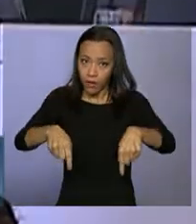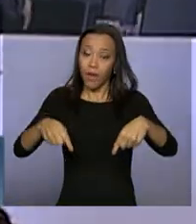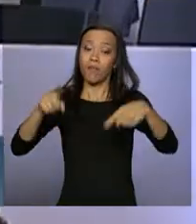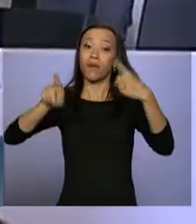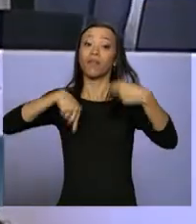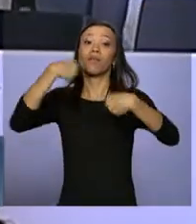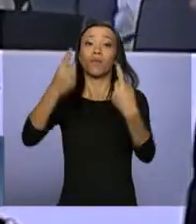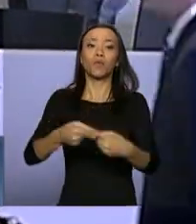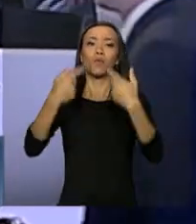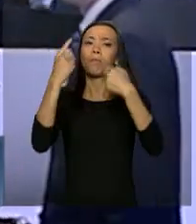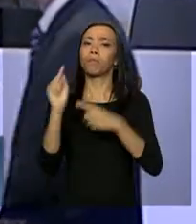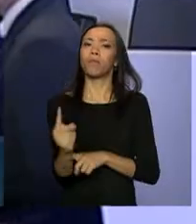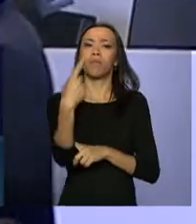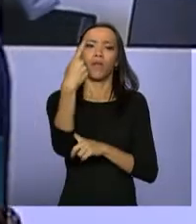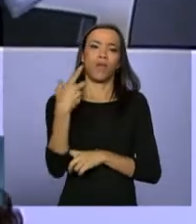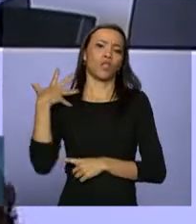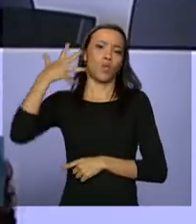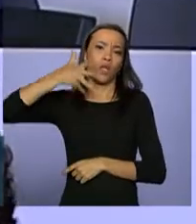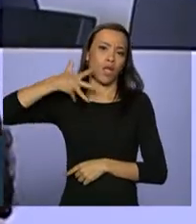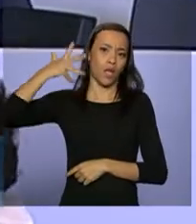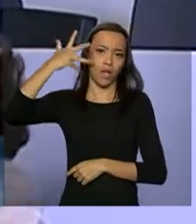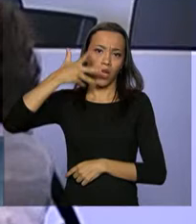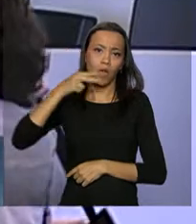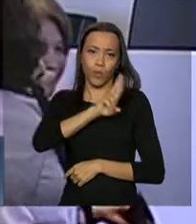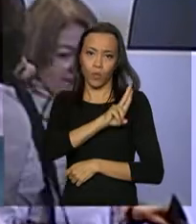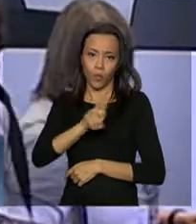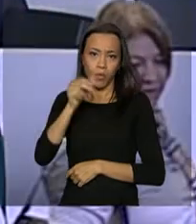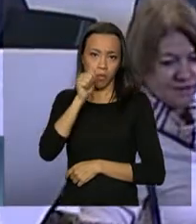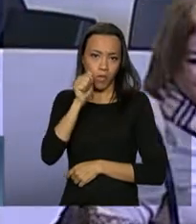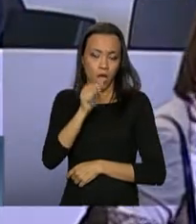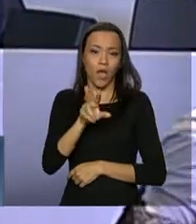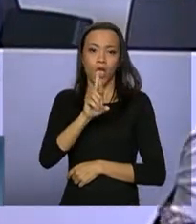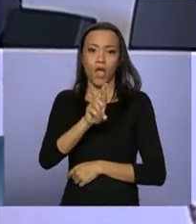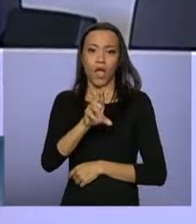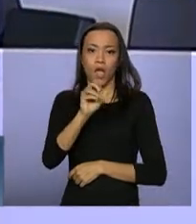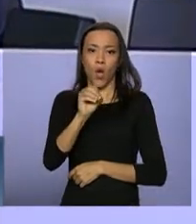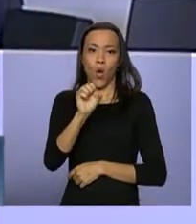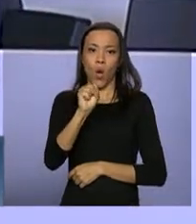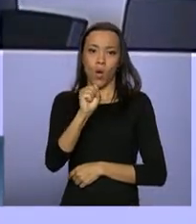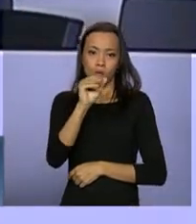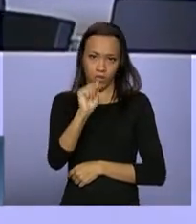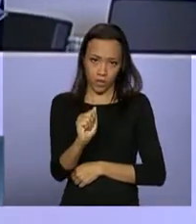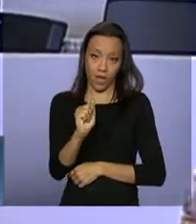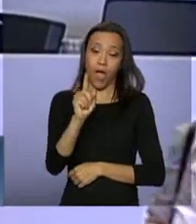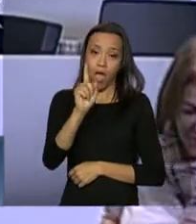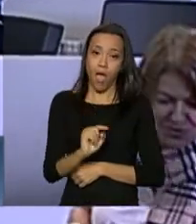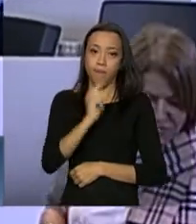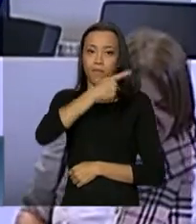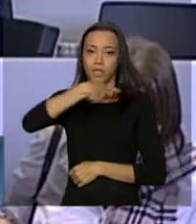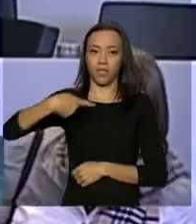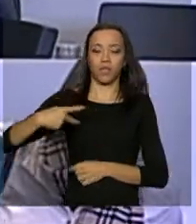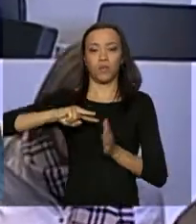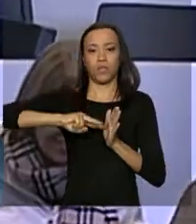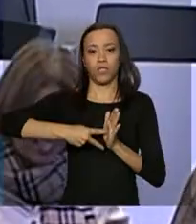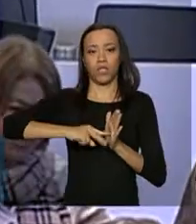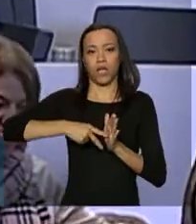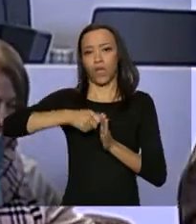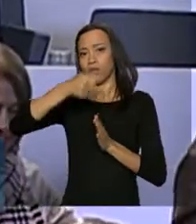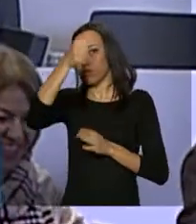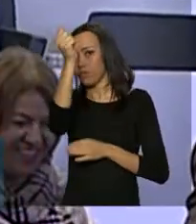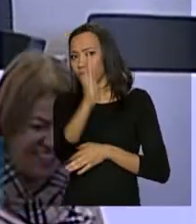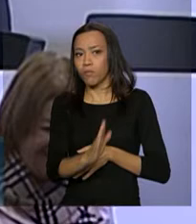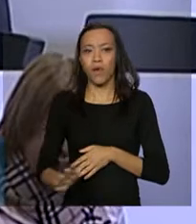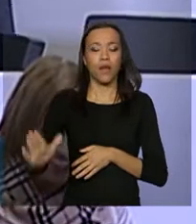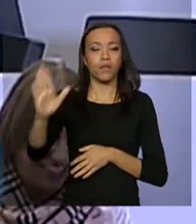painel da manhã com mediação da senhora Rosa Campos, Auditora Fiscal do Trabalho, Presidente do Sindicato Nacional dos Auditores